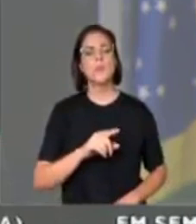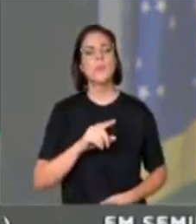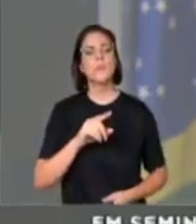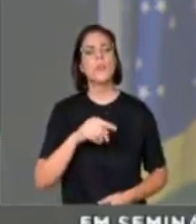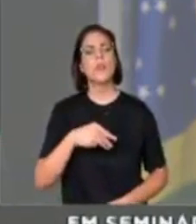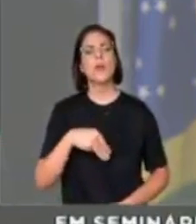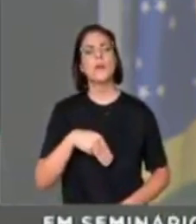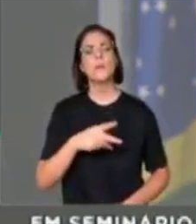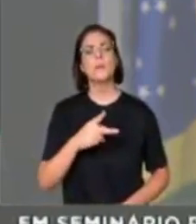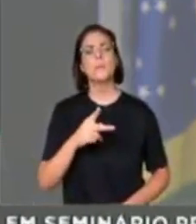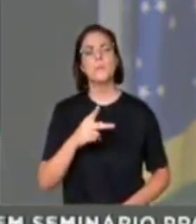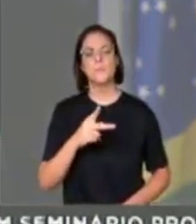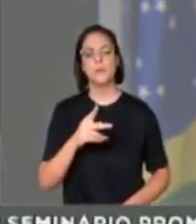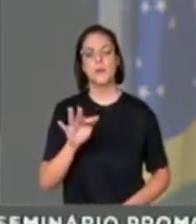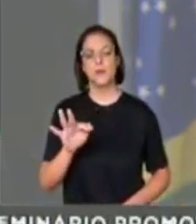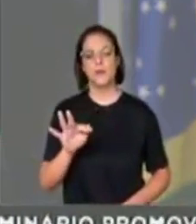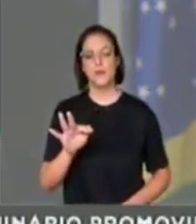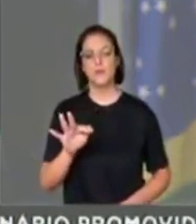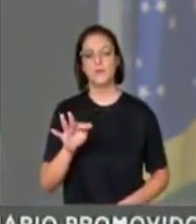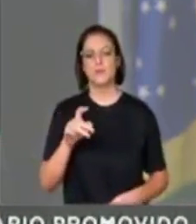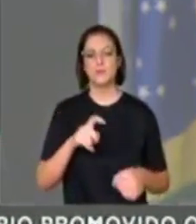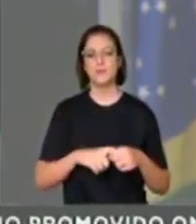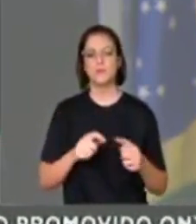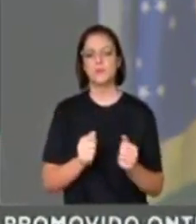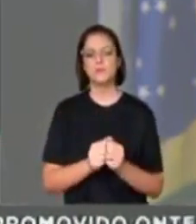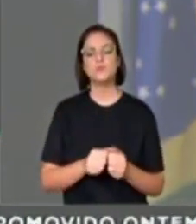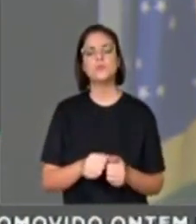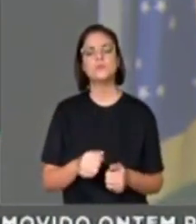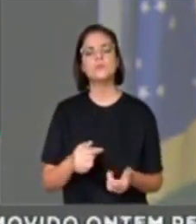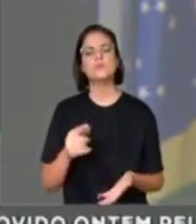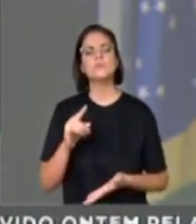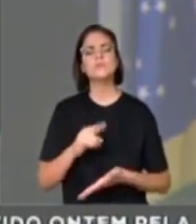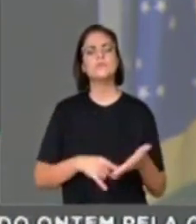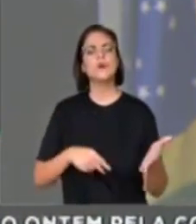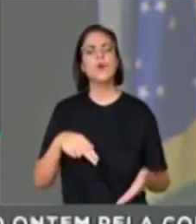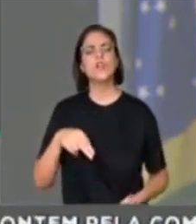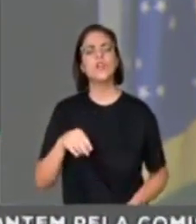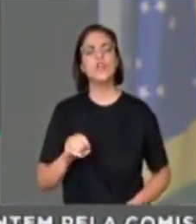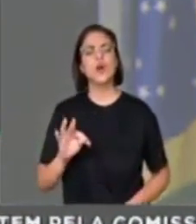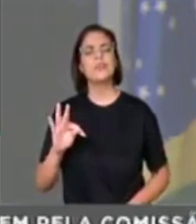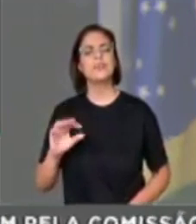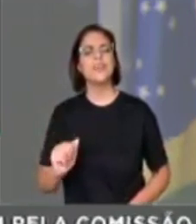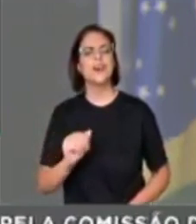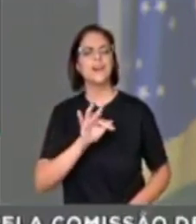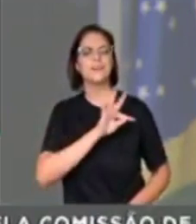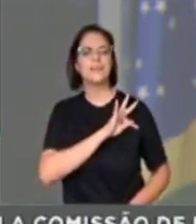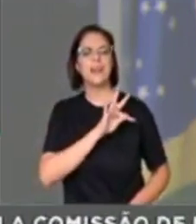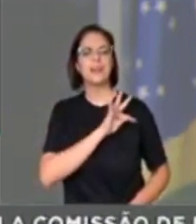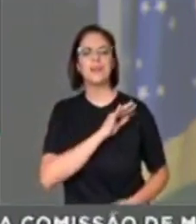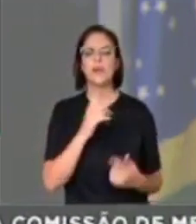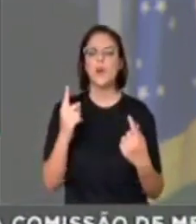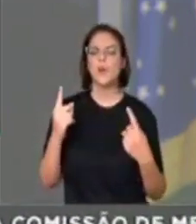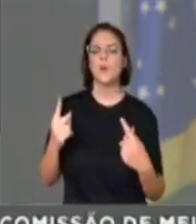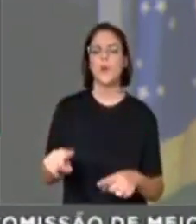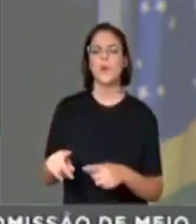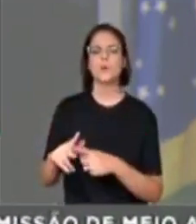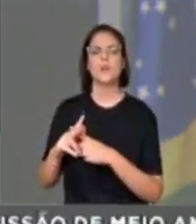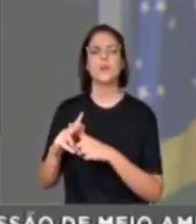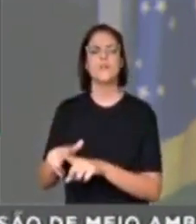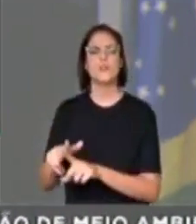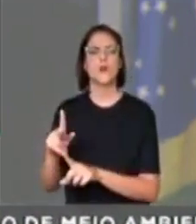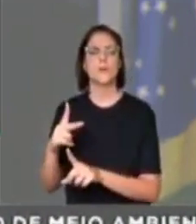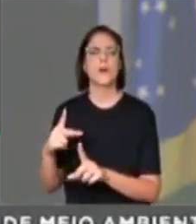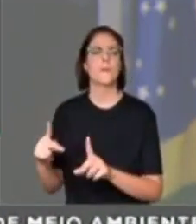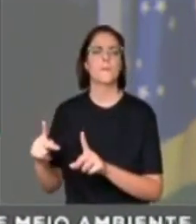tem promotores, tem procuradores aqui panfletando notas técnicas contra a reforma previdenciária, alegando que a